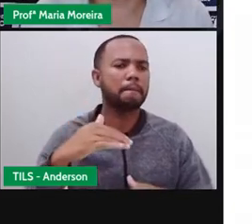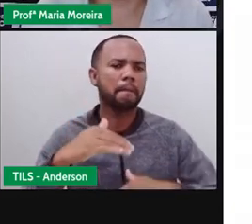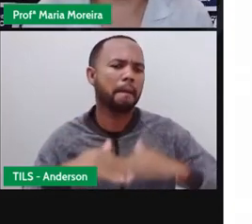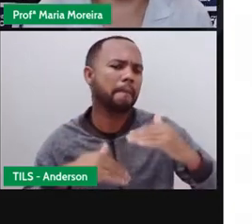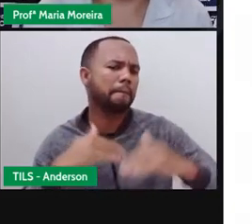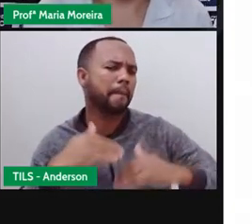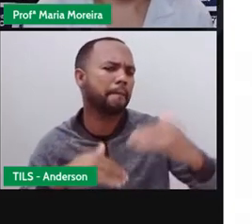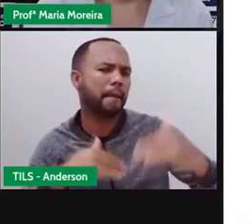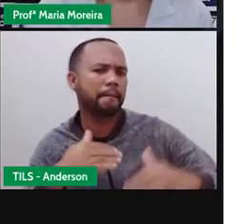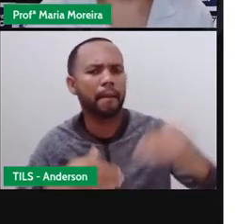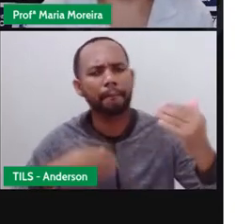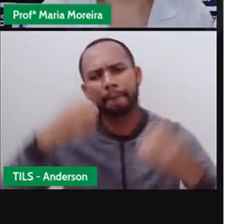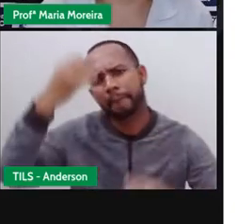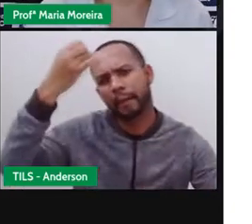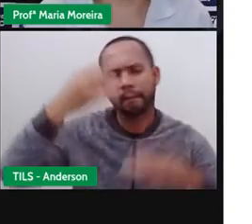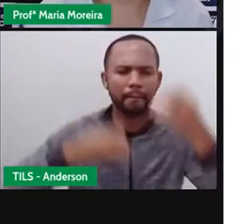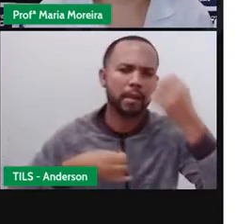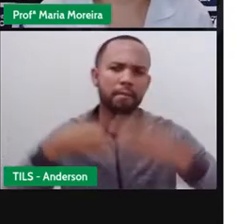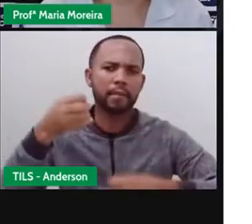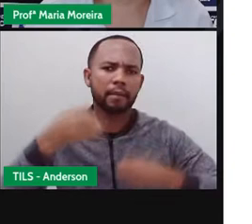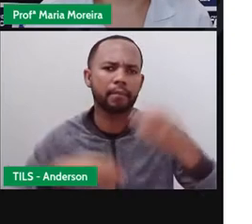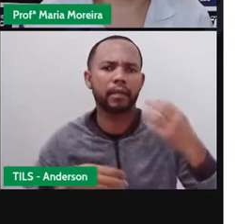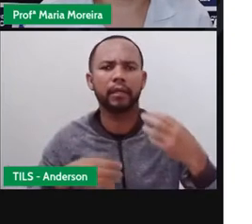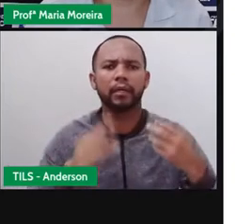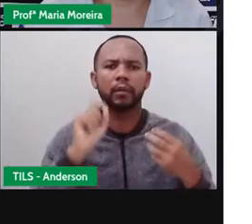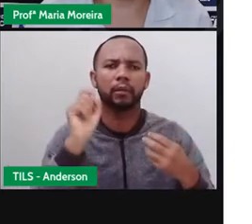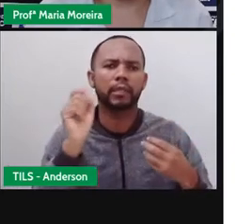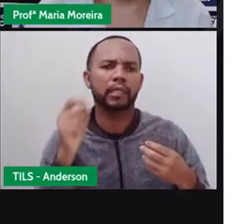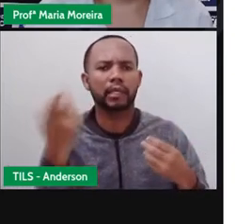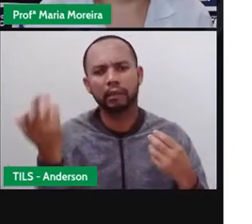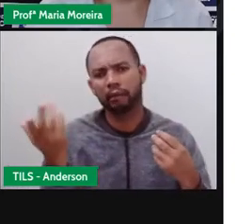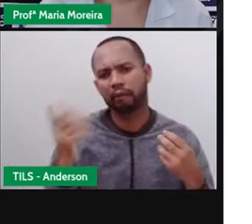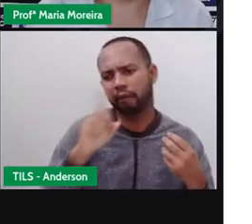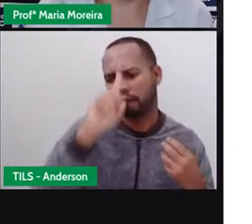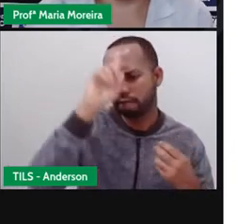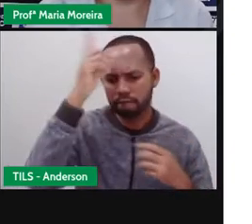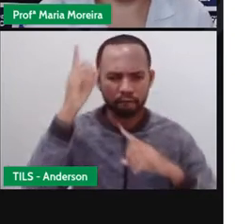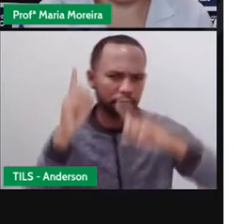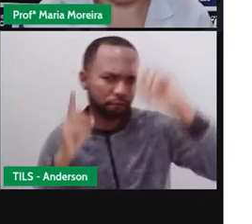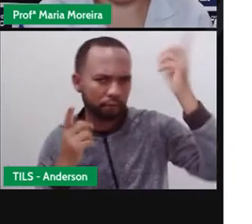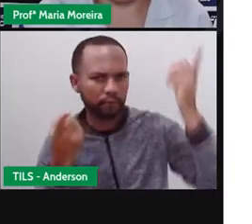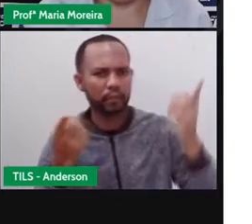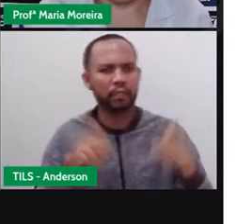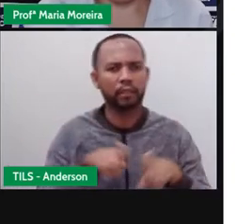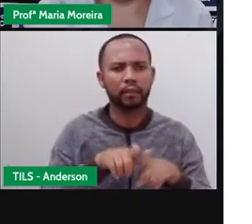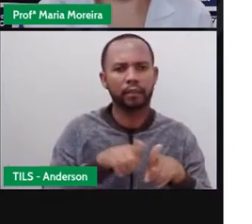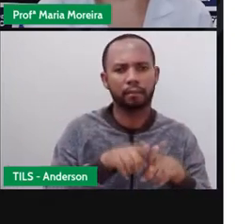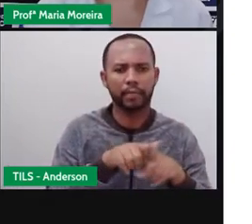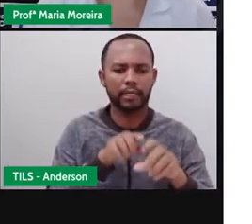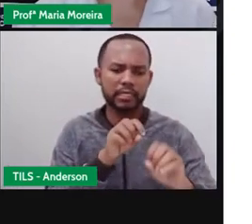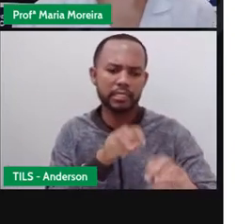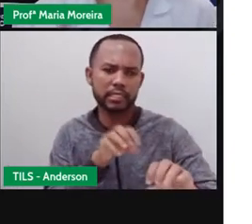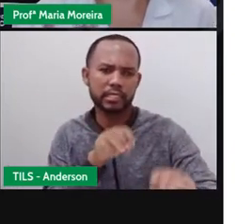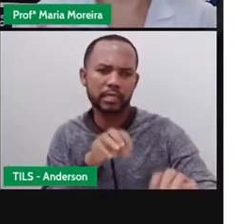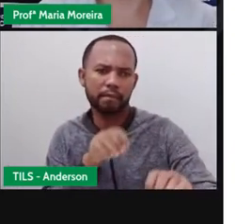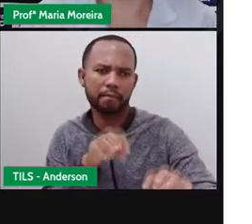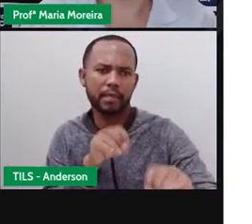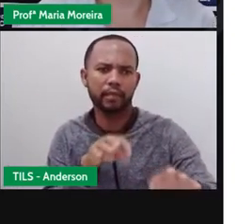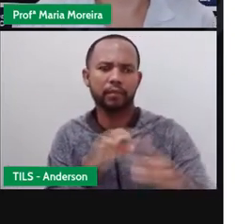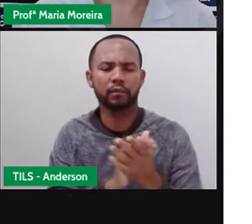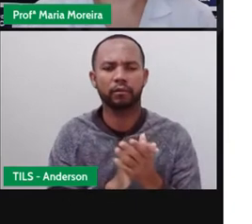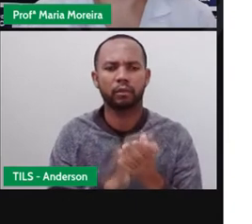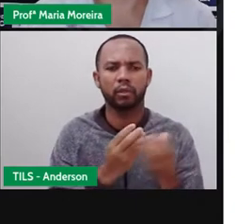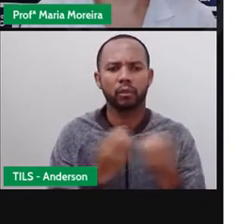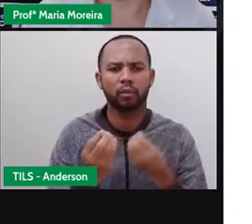acontecendo, levando à construção de um ensinamento. Então, a história, ela vai